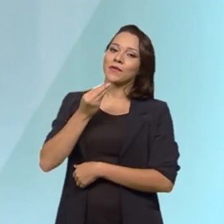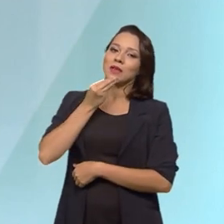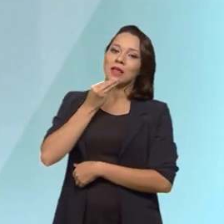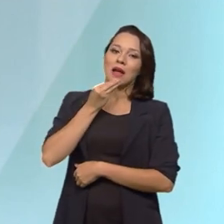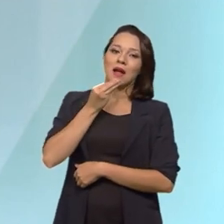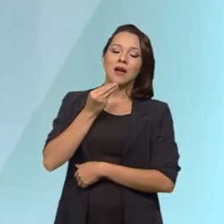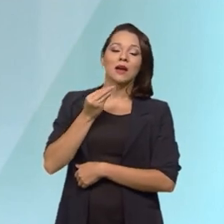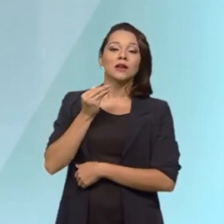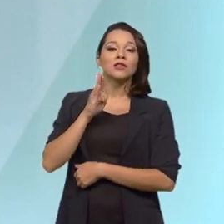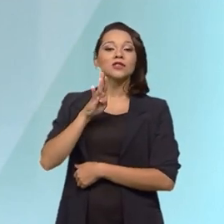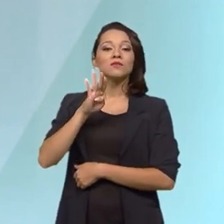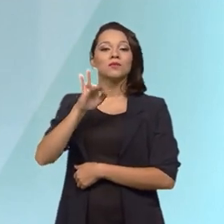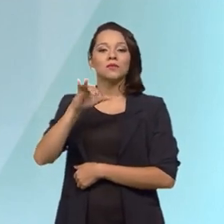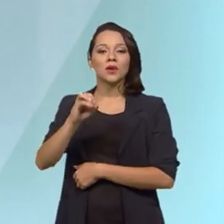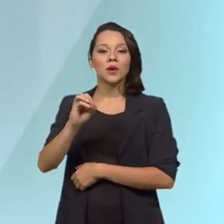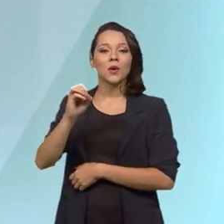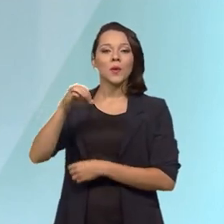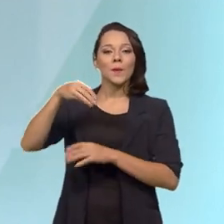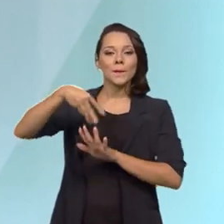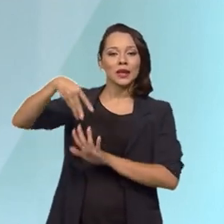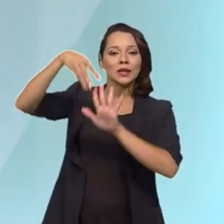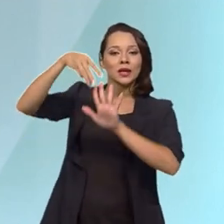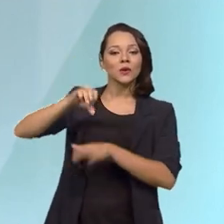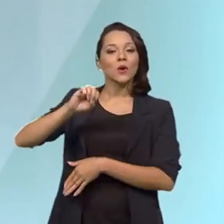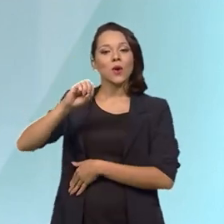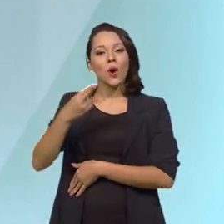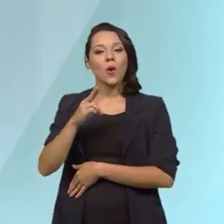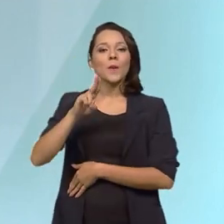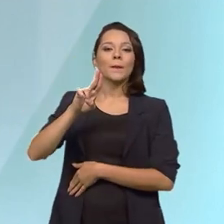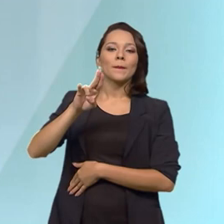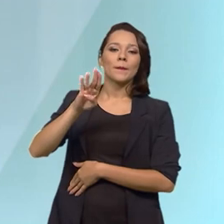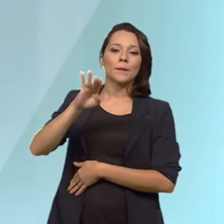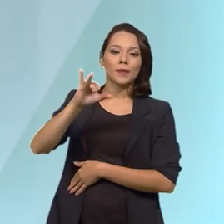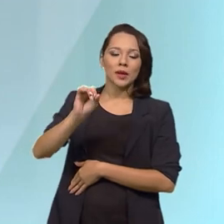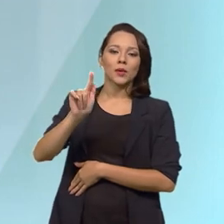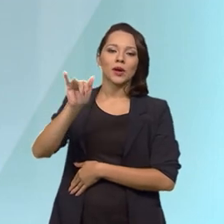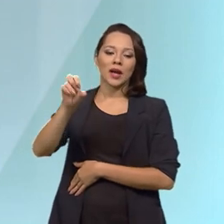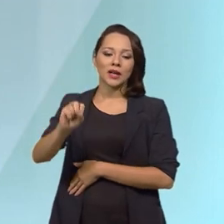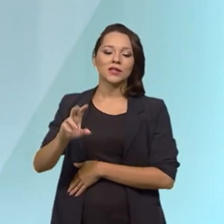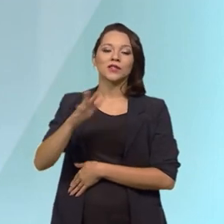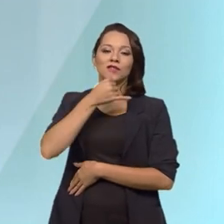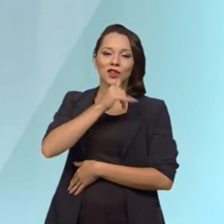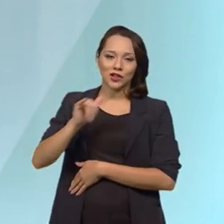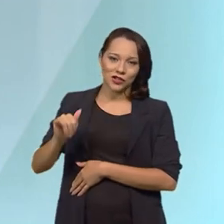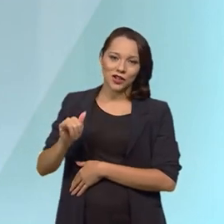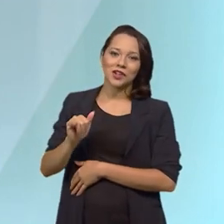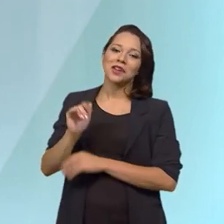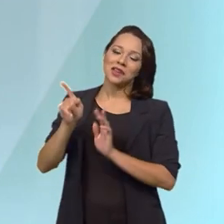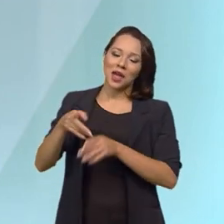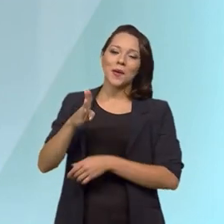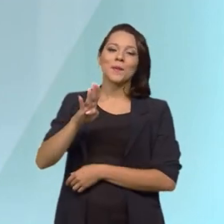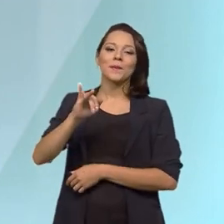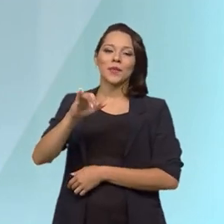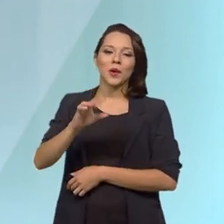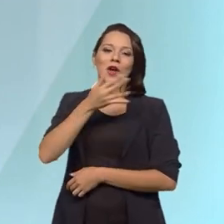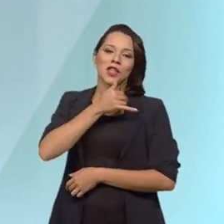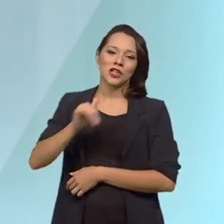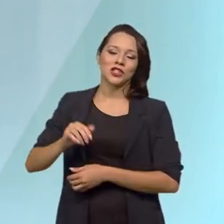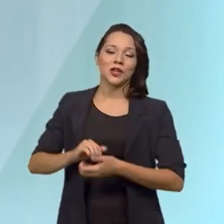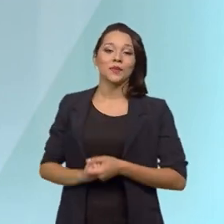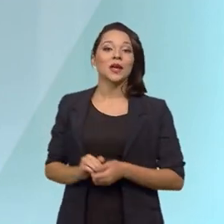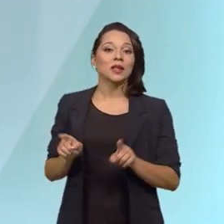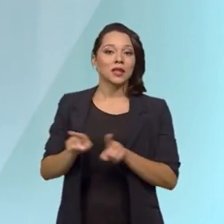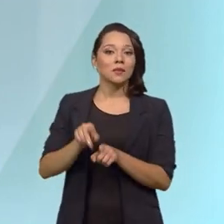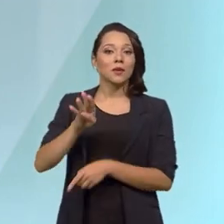de biometano ou biogás, energia, a bioenergia que vem do biogás, e o